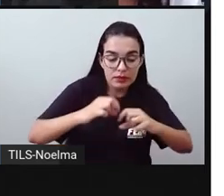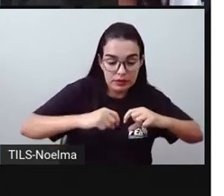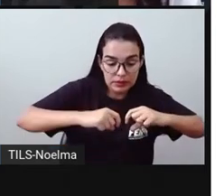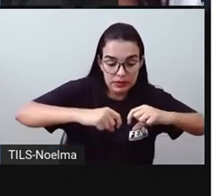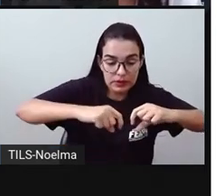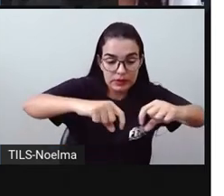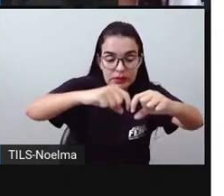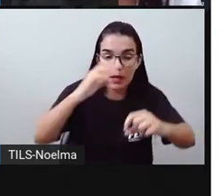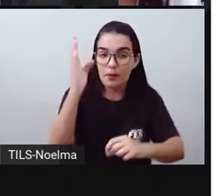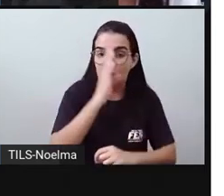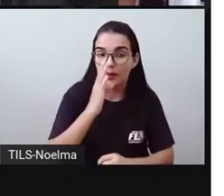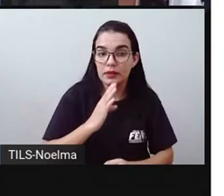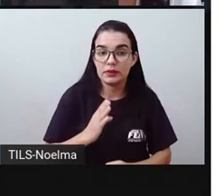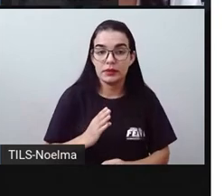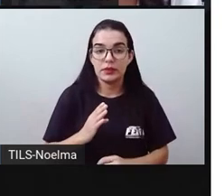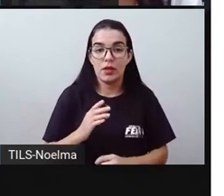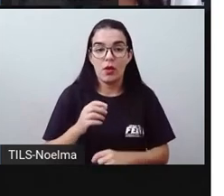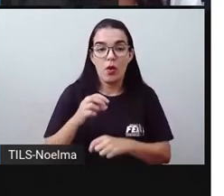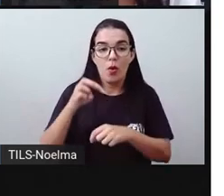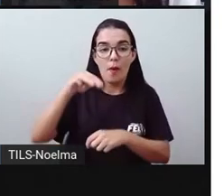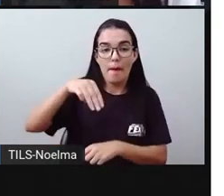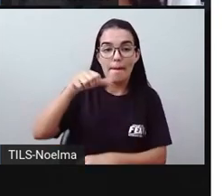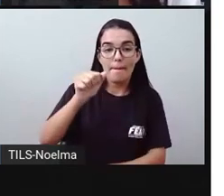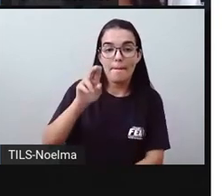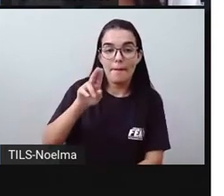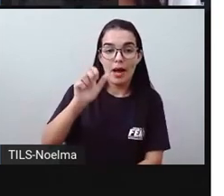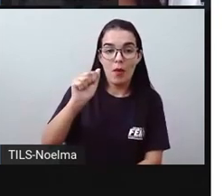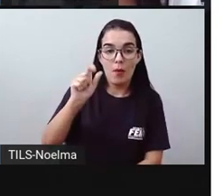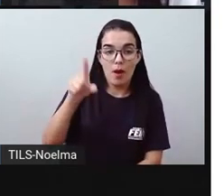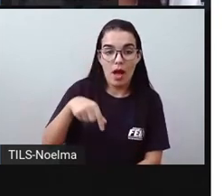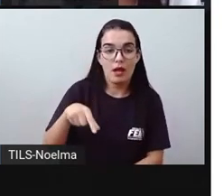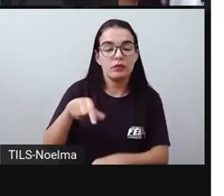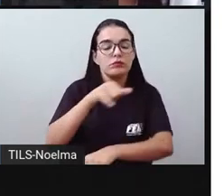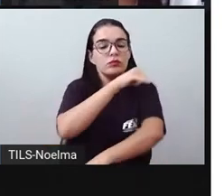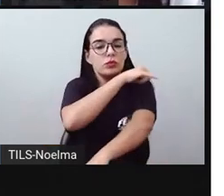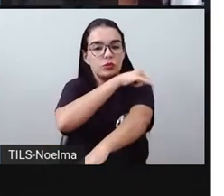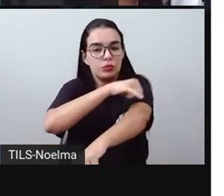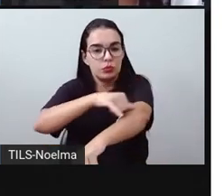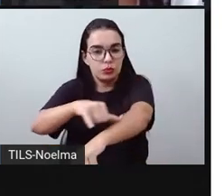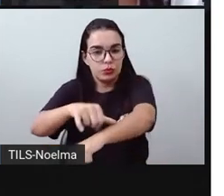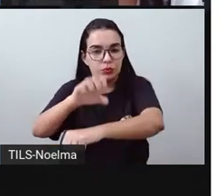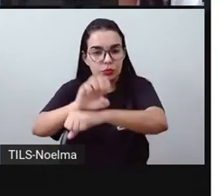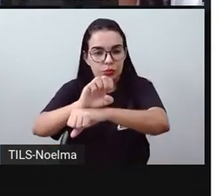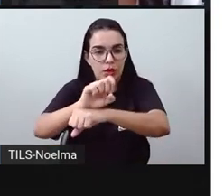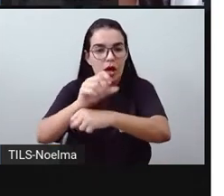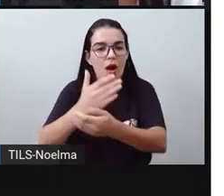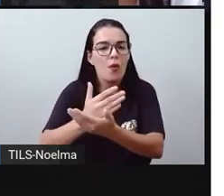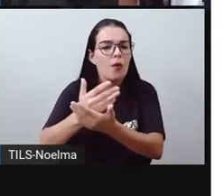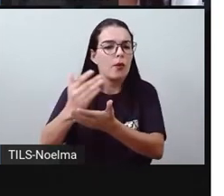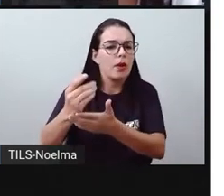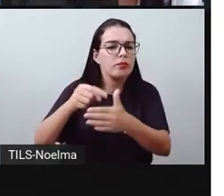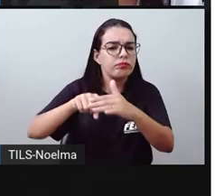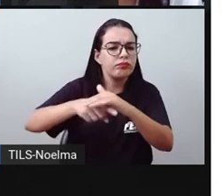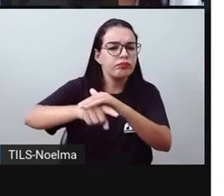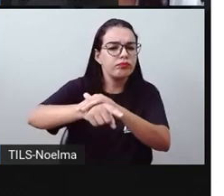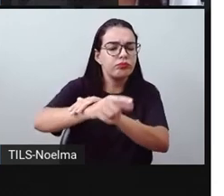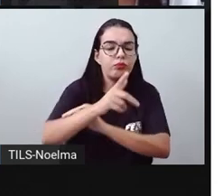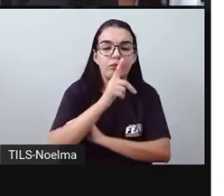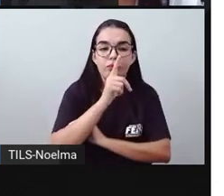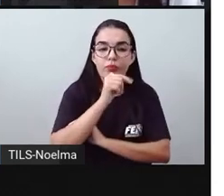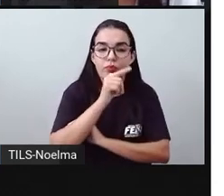estrada de ferro Mauá, no atual estado do Rio de Janeiro. O início da exploração do Rio